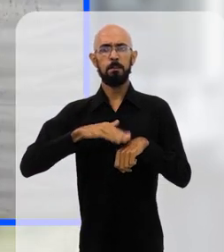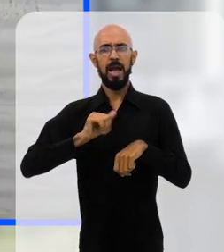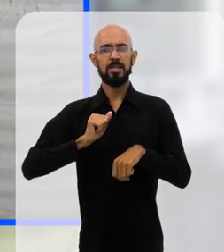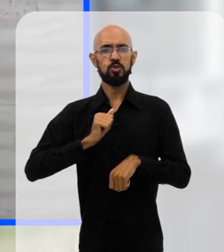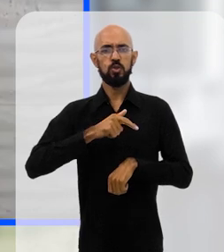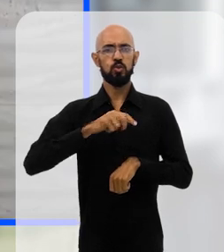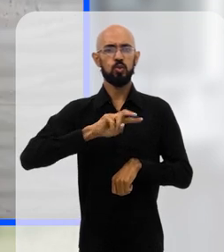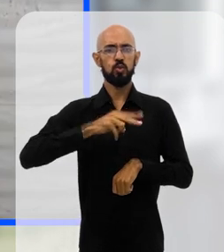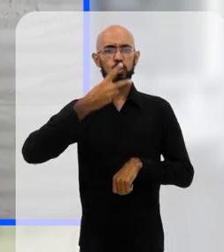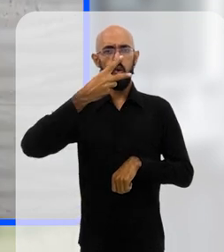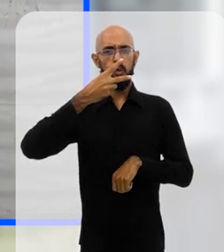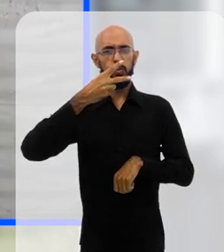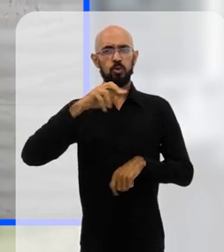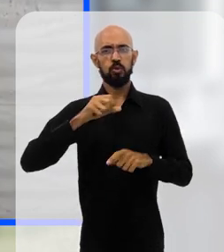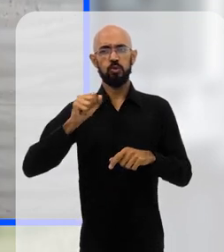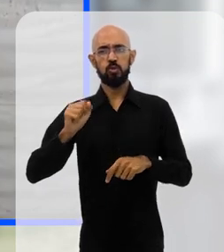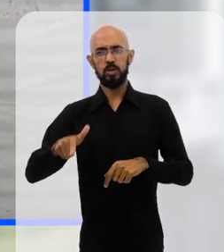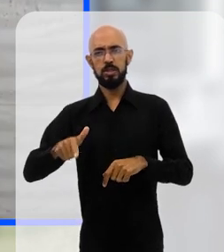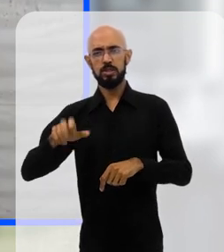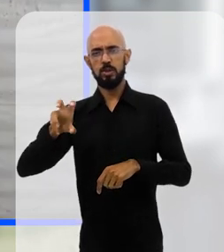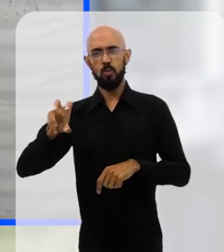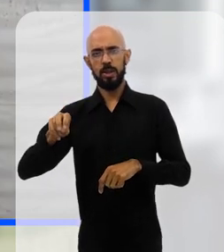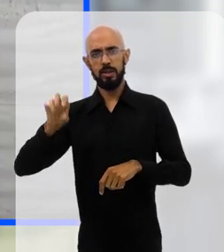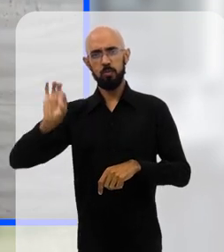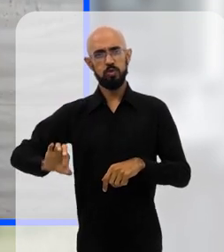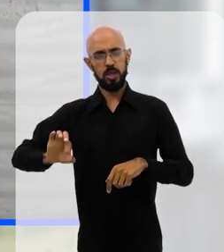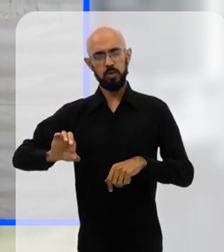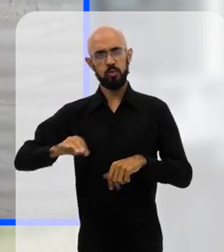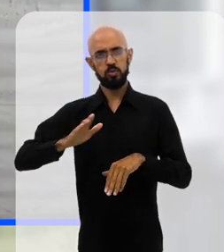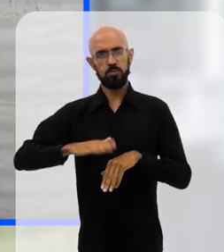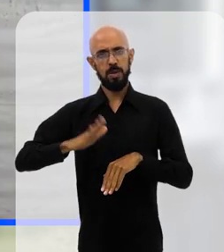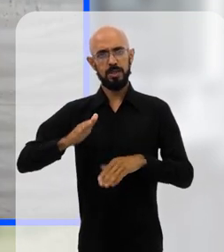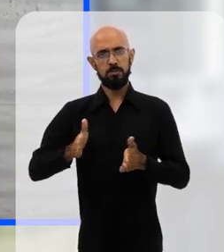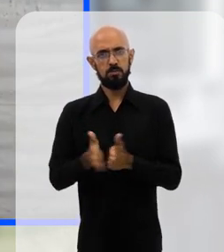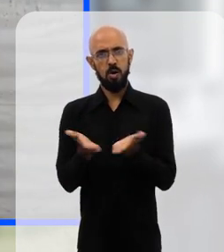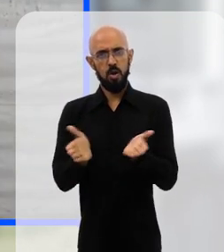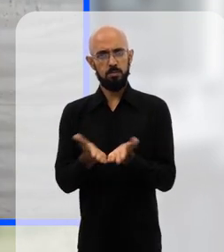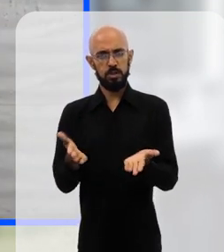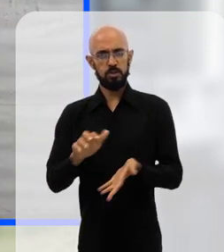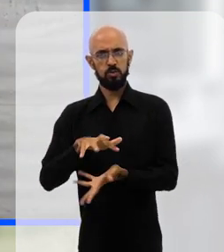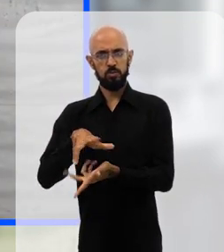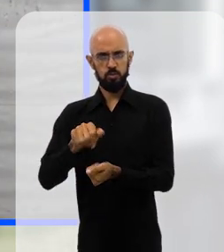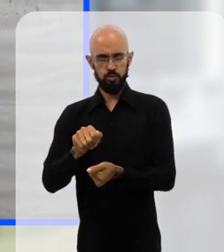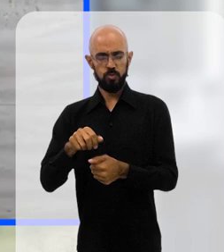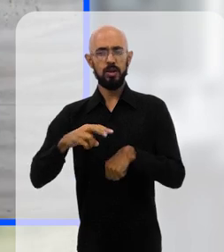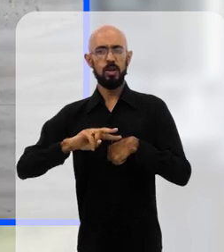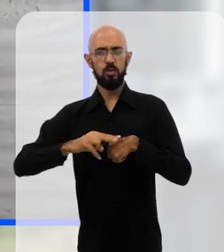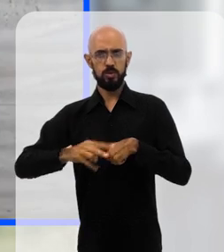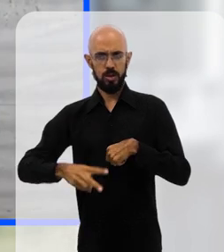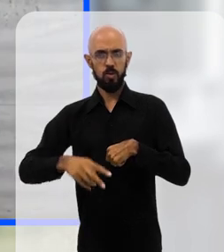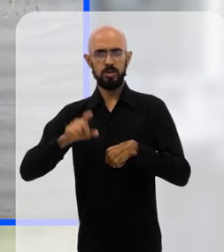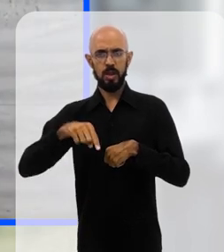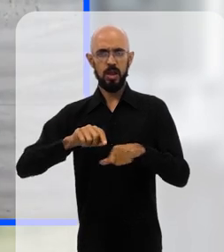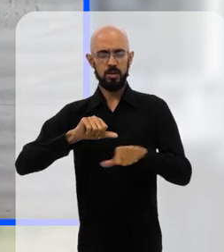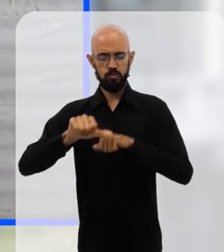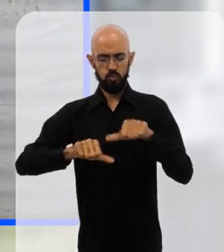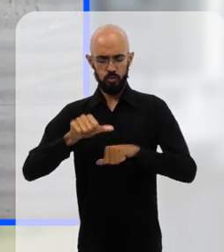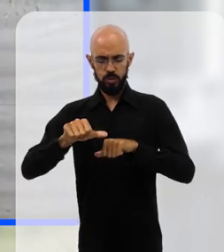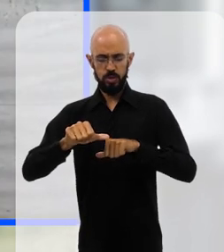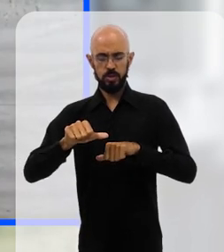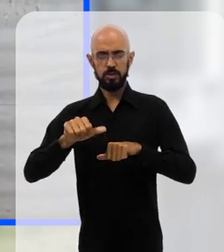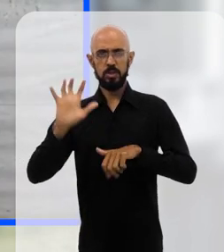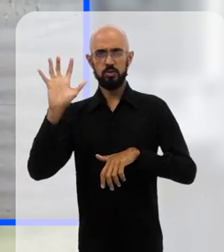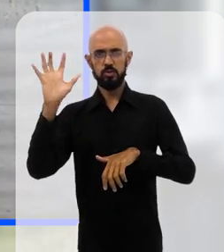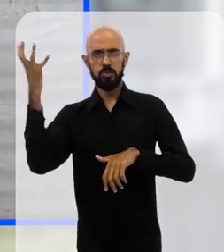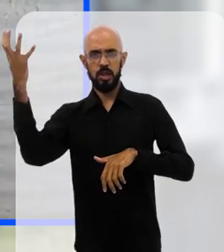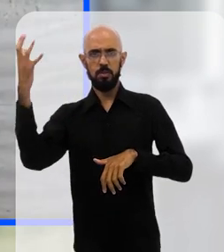CO2 do que 50% dos mais pobres do mundo. Isso, a consequência disso são as mudanças climáticas que